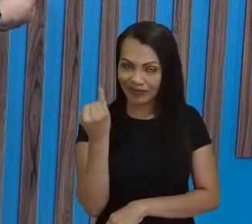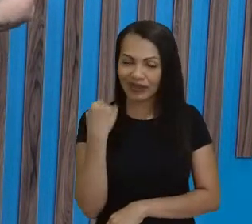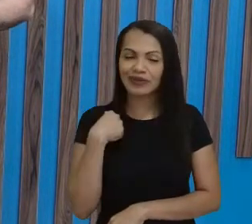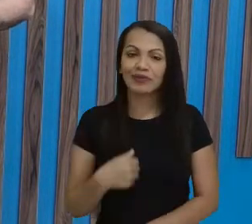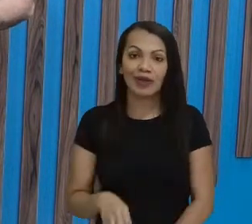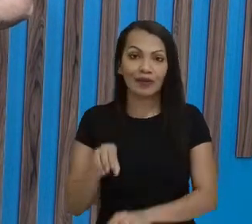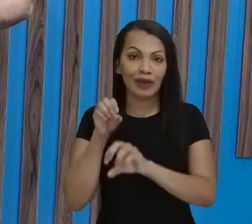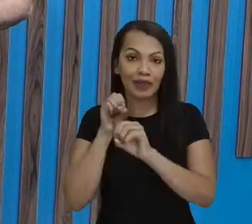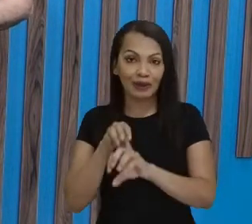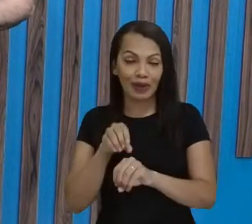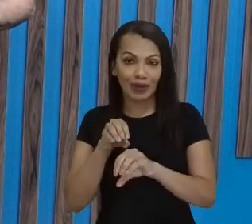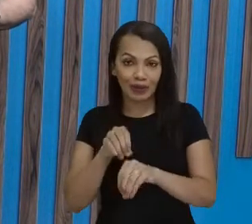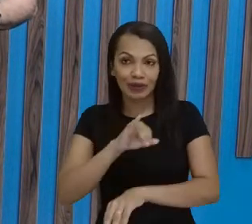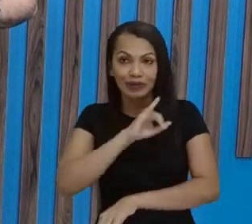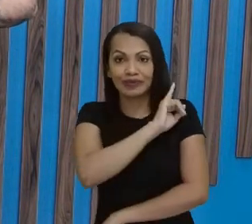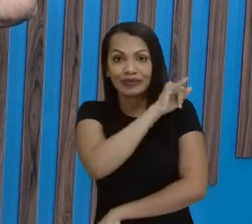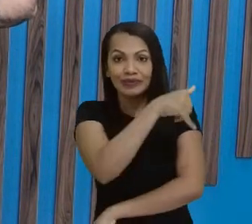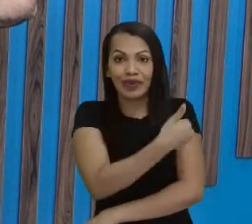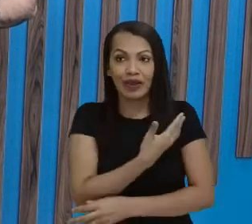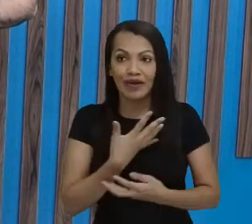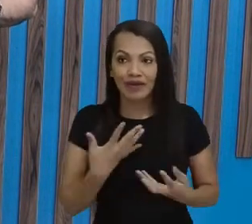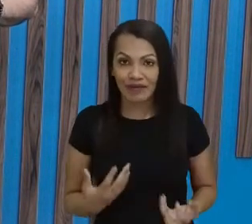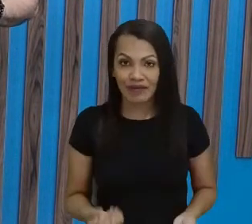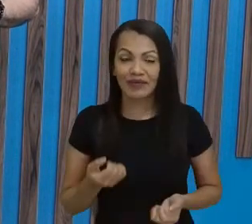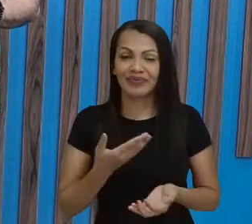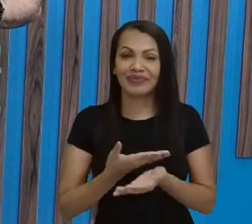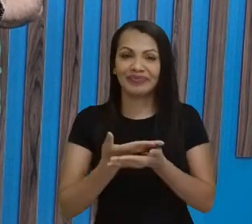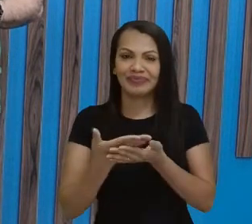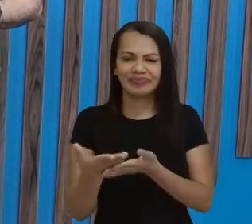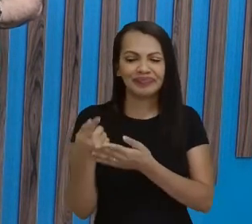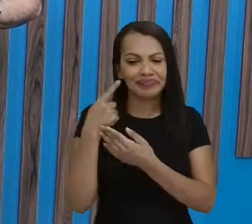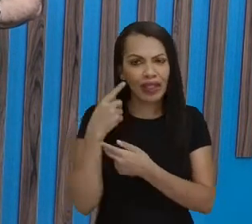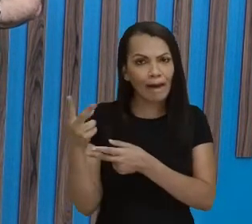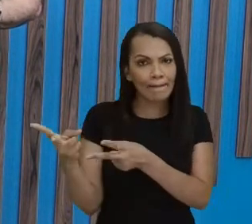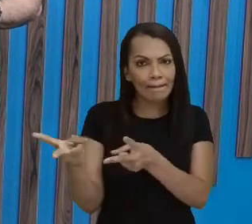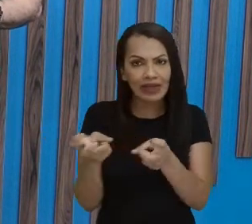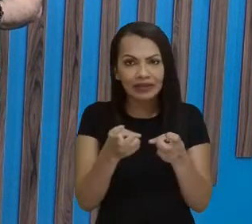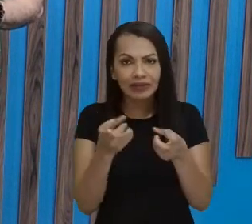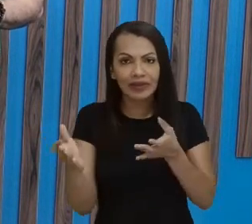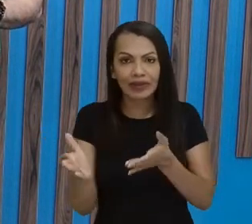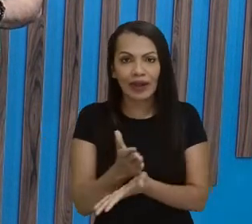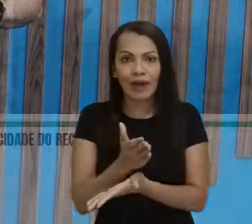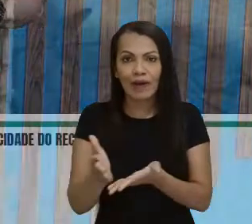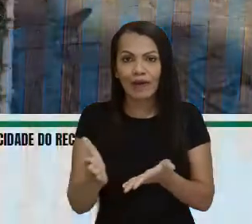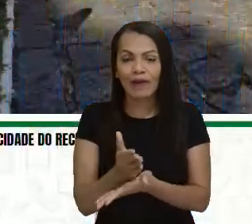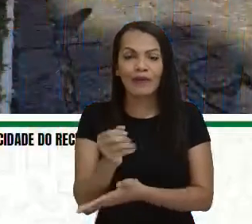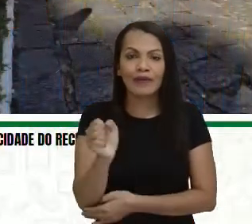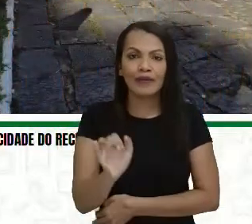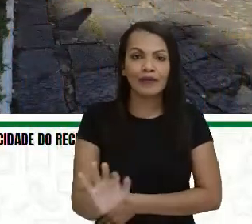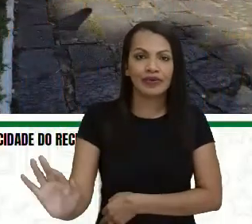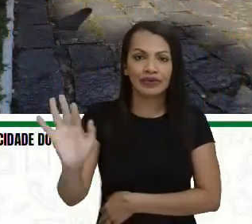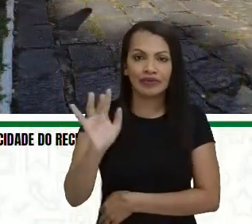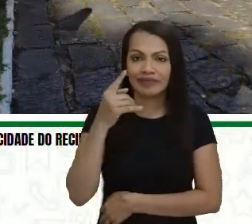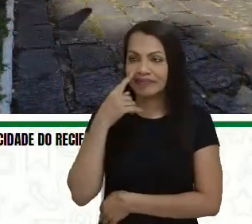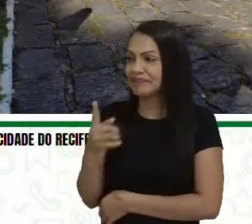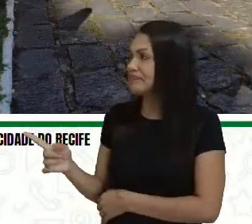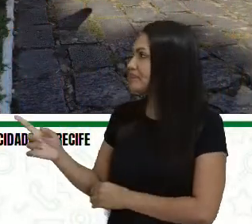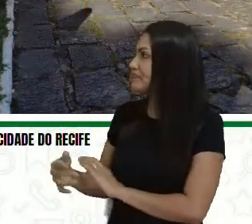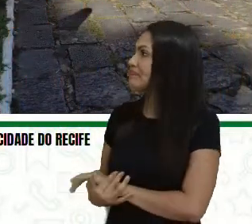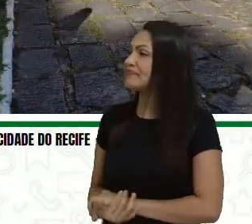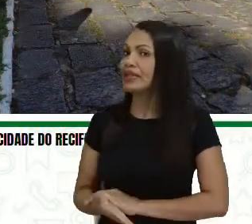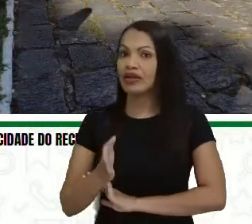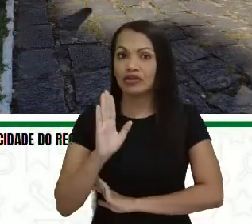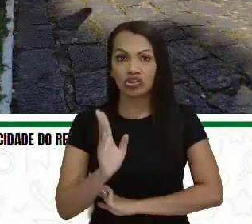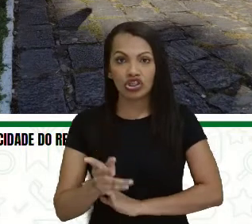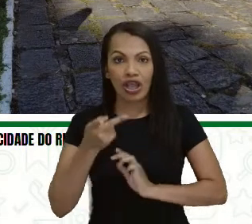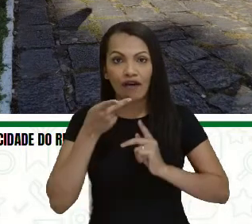educação de jovens e adultos. Então, vamos começar observando algumas imagens. Aí, observa essas imagens aí. Você já visitou